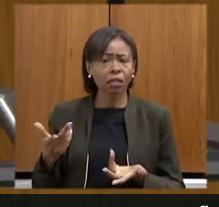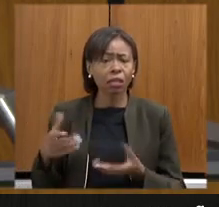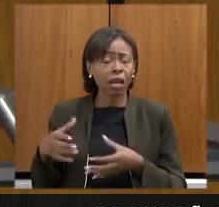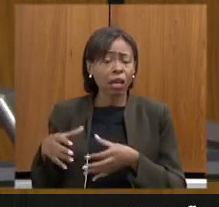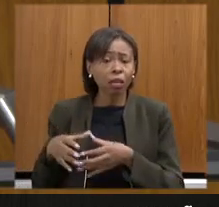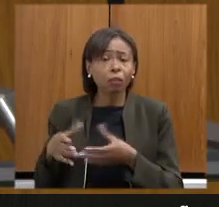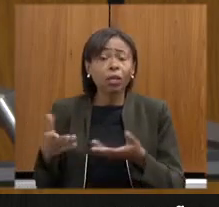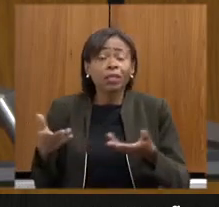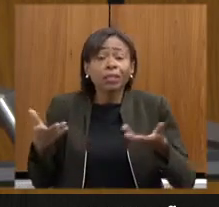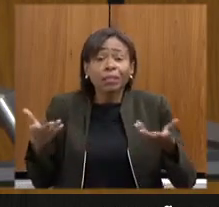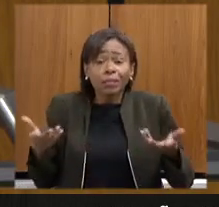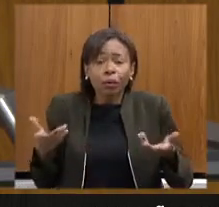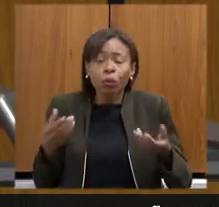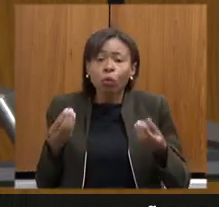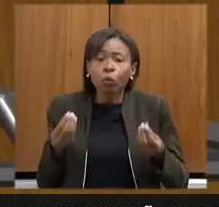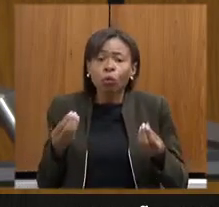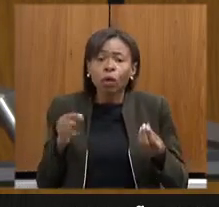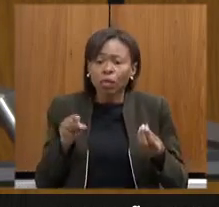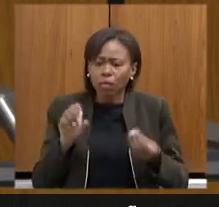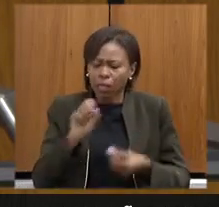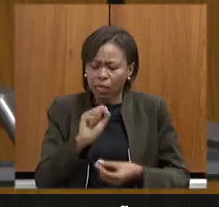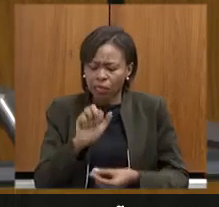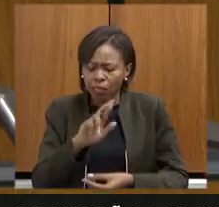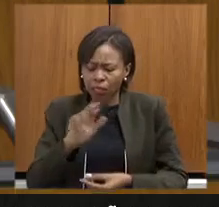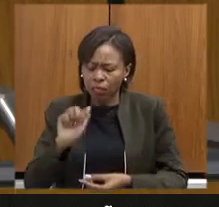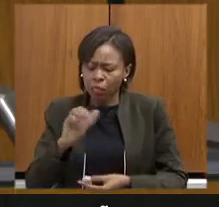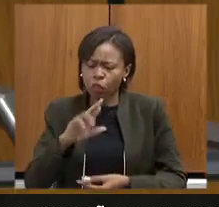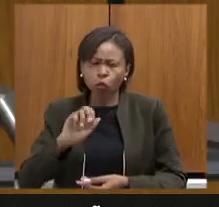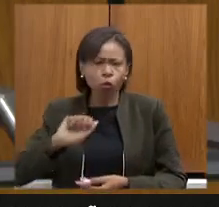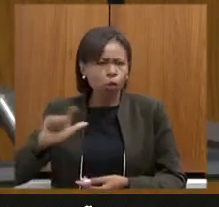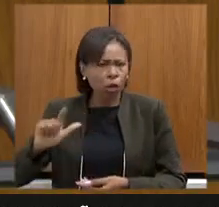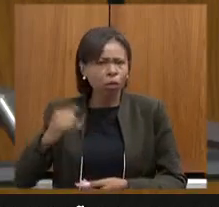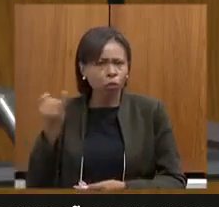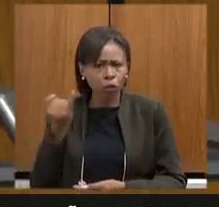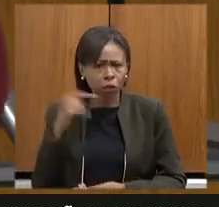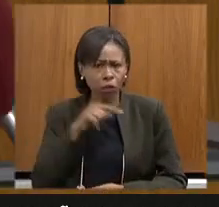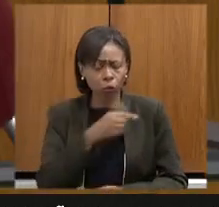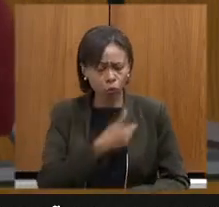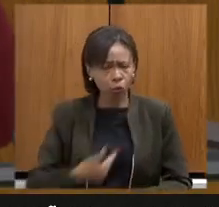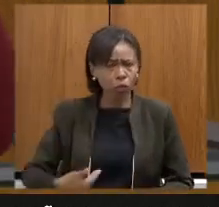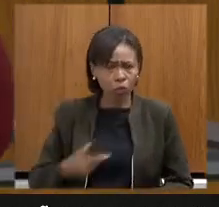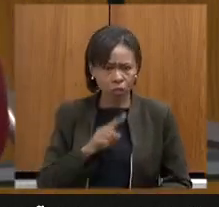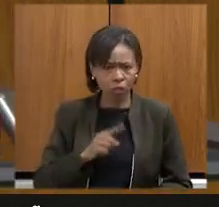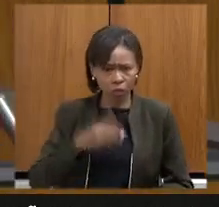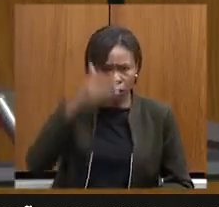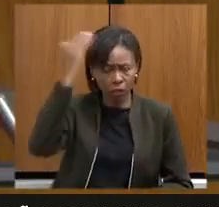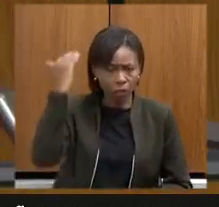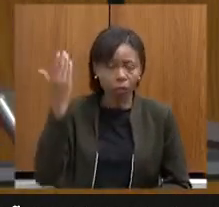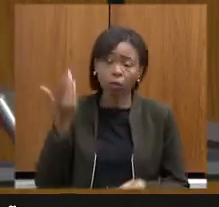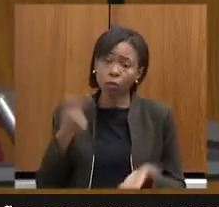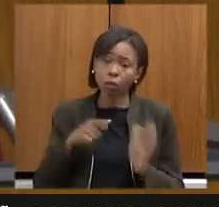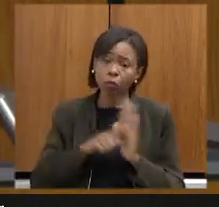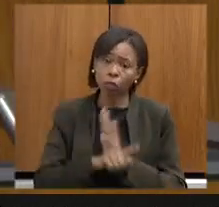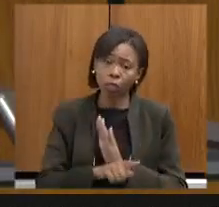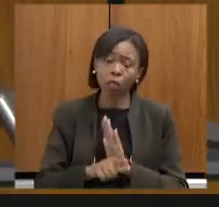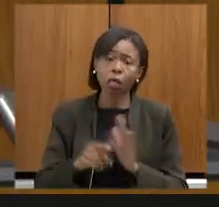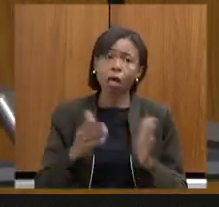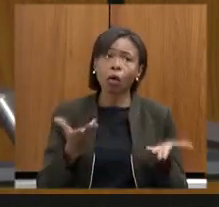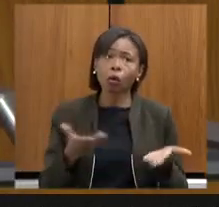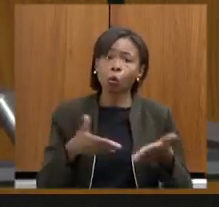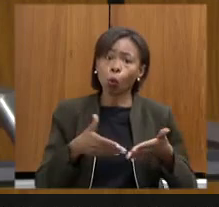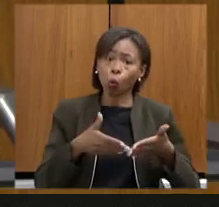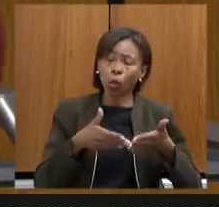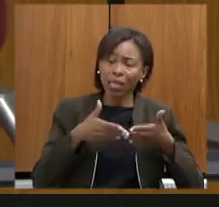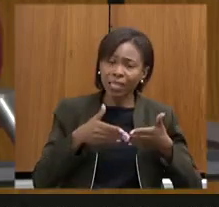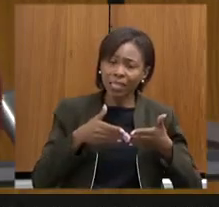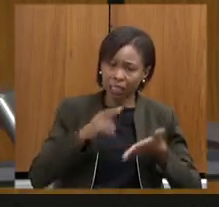tem para o governo Zema foi isso que eu perguntei porque que entre o licenciamento e a proteção o licenciamento